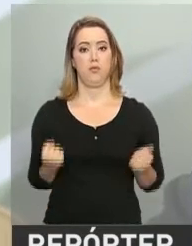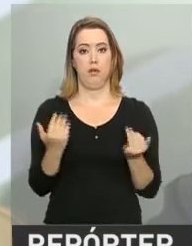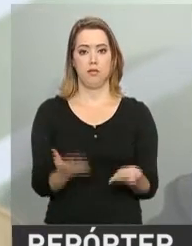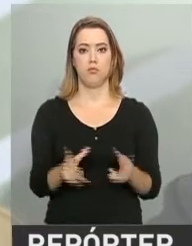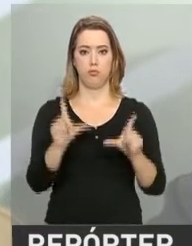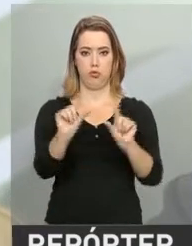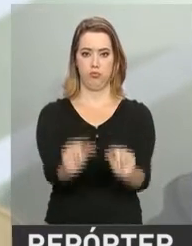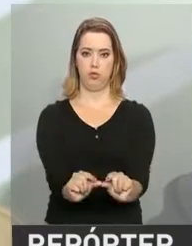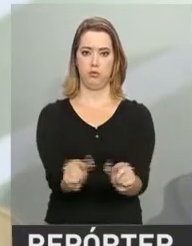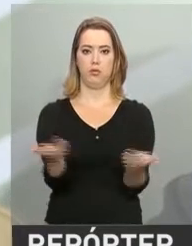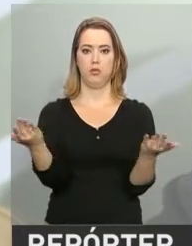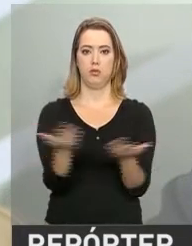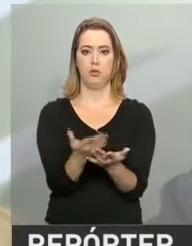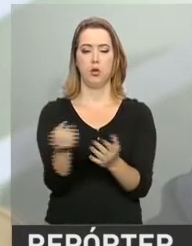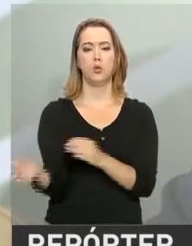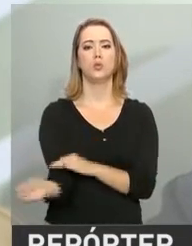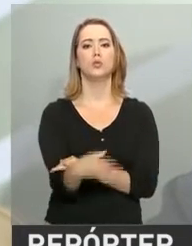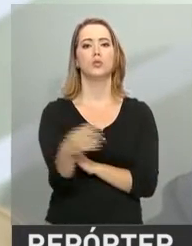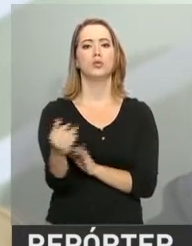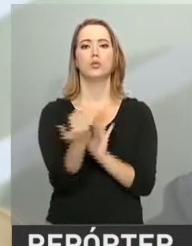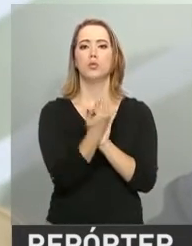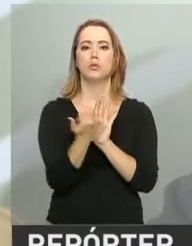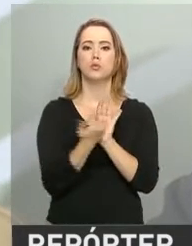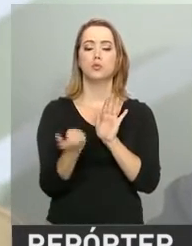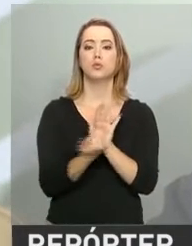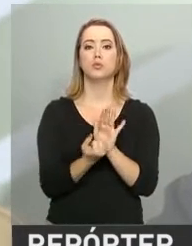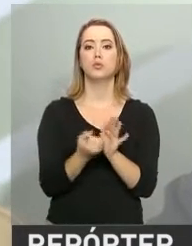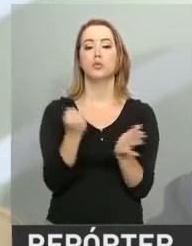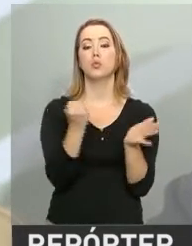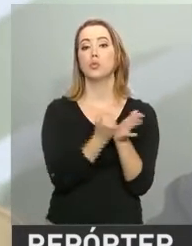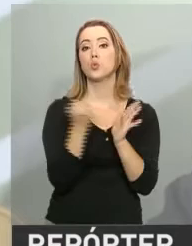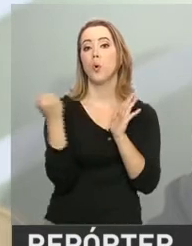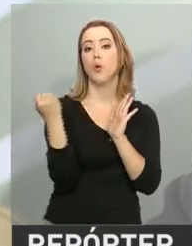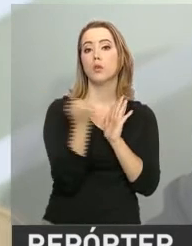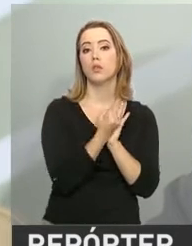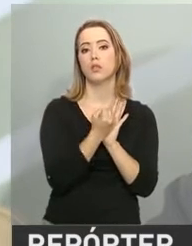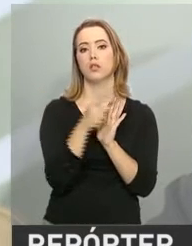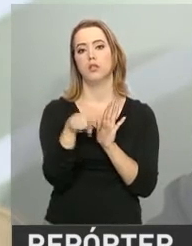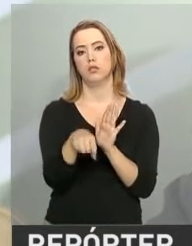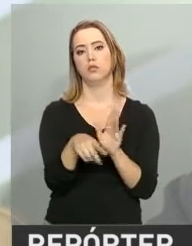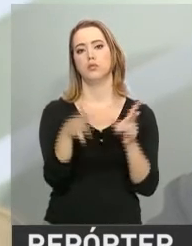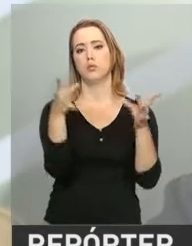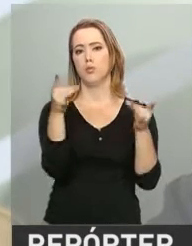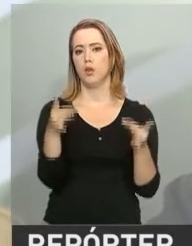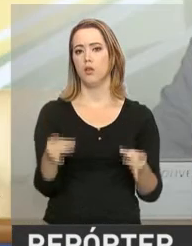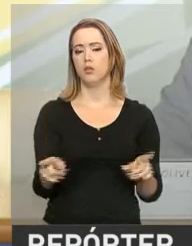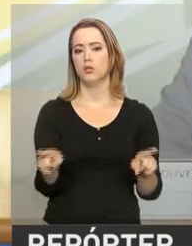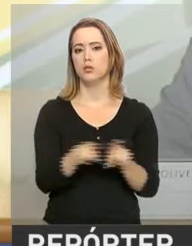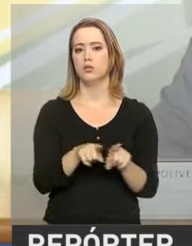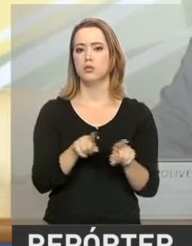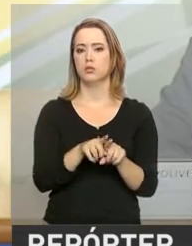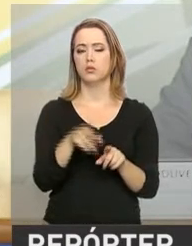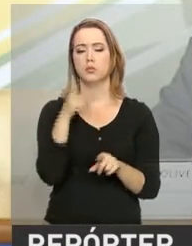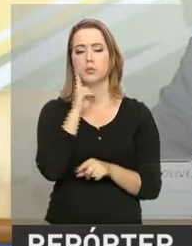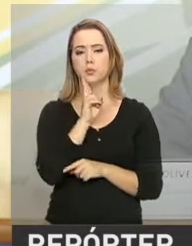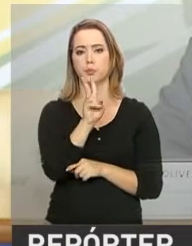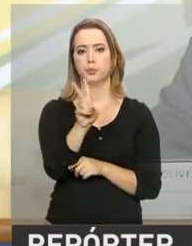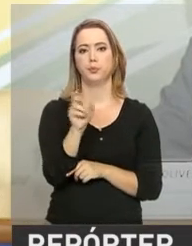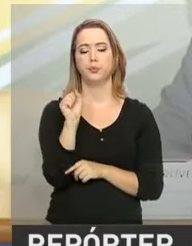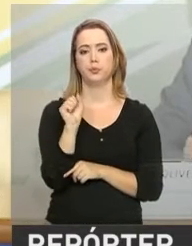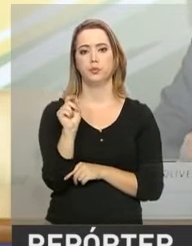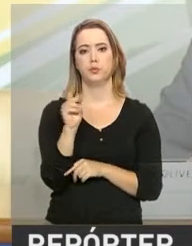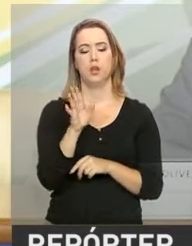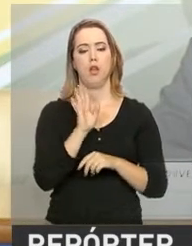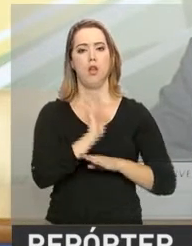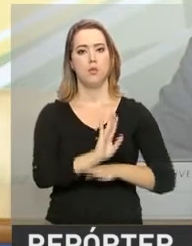criando novos modelos de contratação. O ministro destacou também a economia com a revisão de benefícios sociais, como o